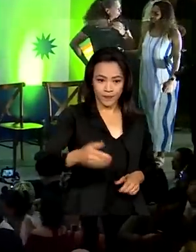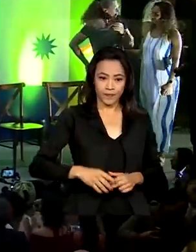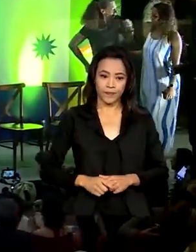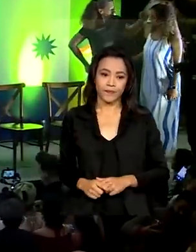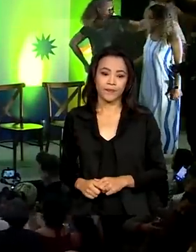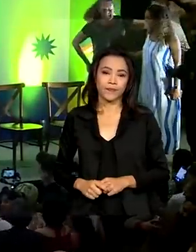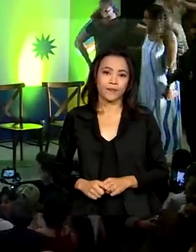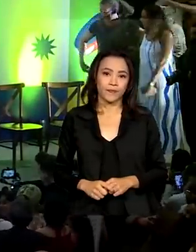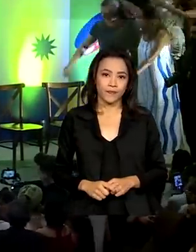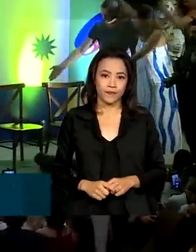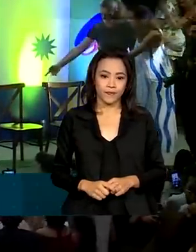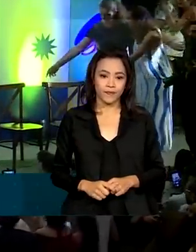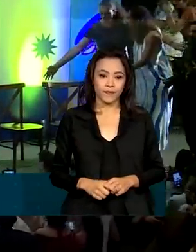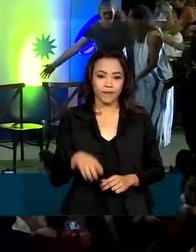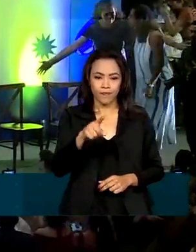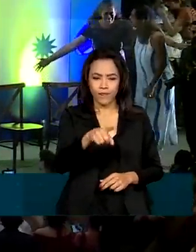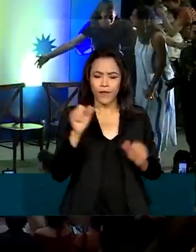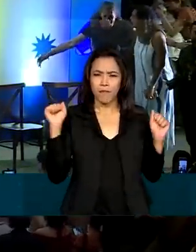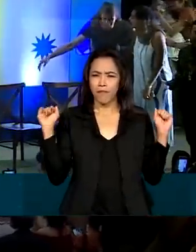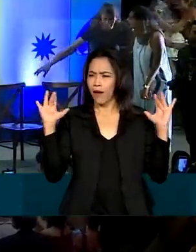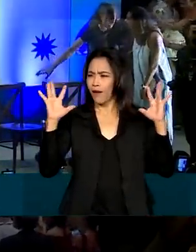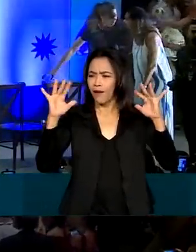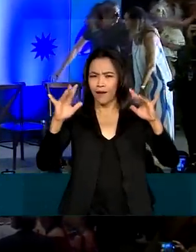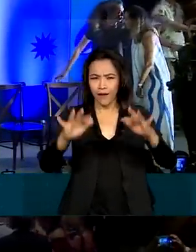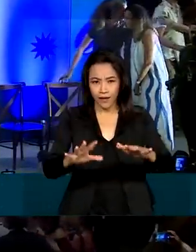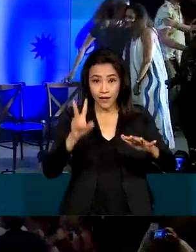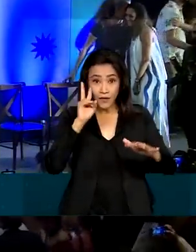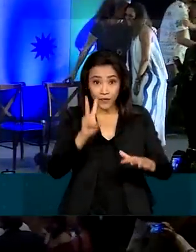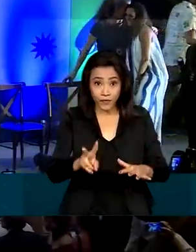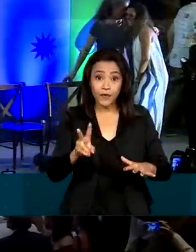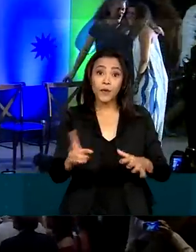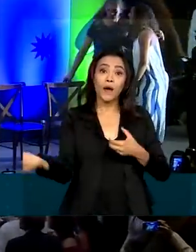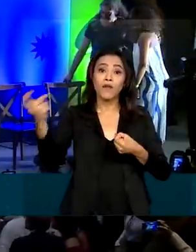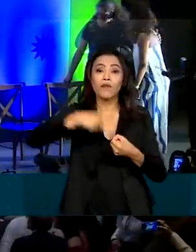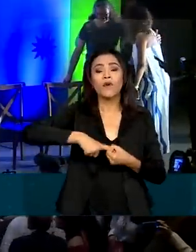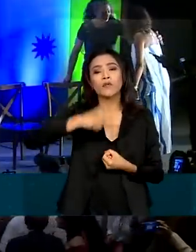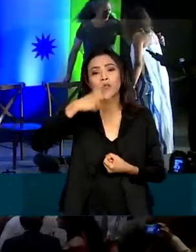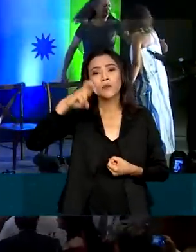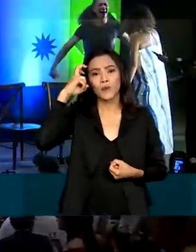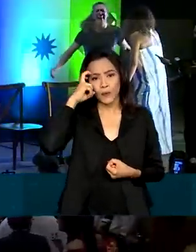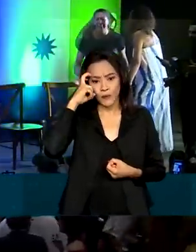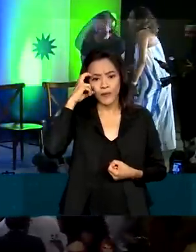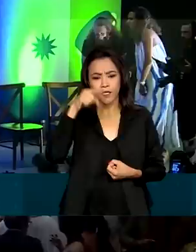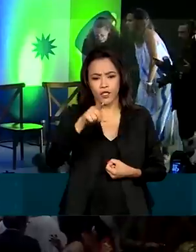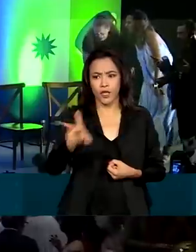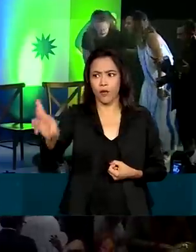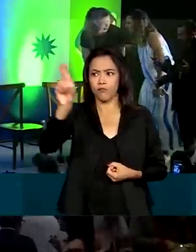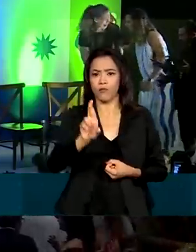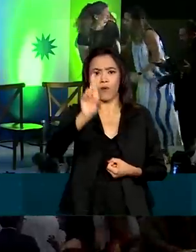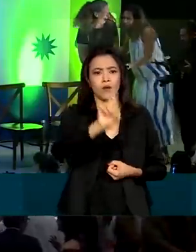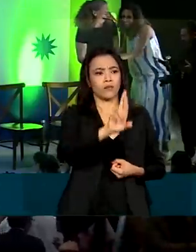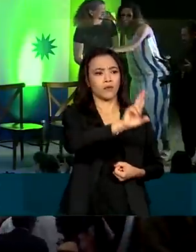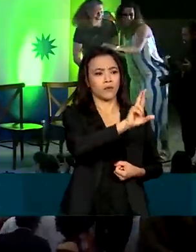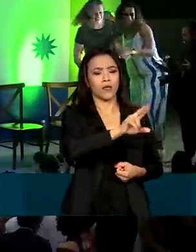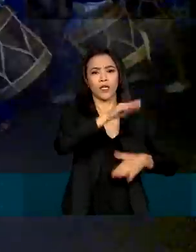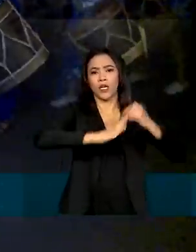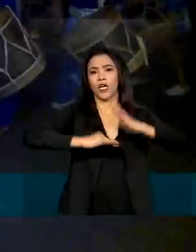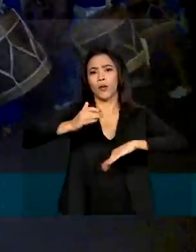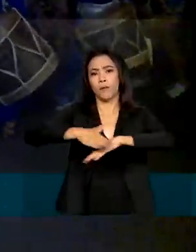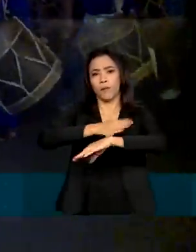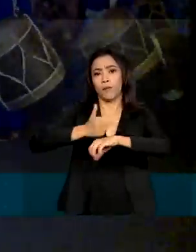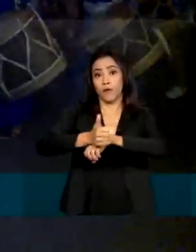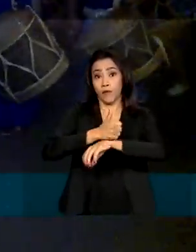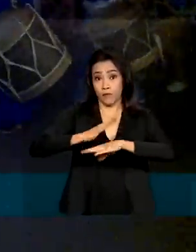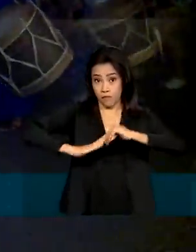O auditório lotado testemunhou o retorno da cultura. Estavam presentes autoridades, artistas e trabalhadores do